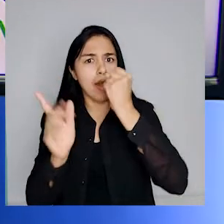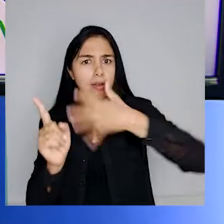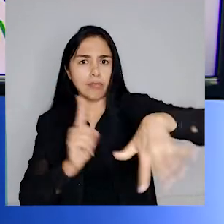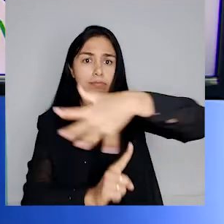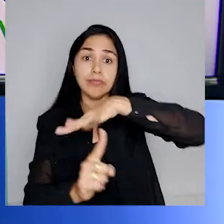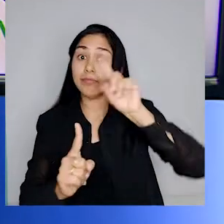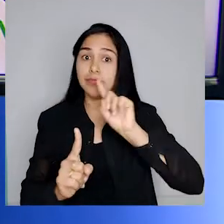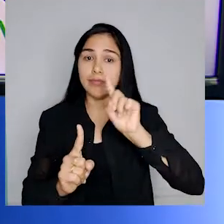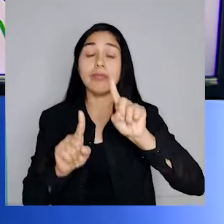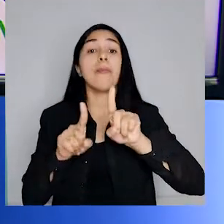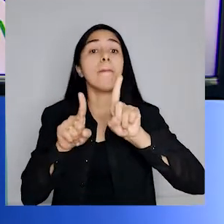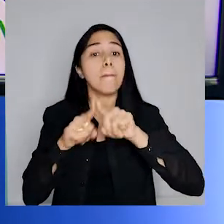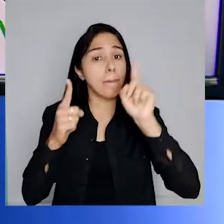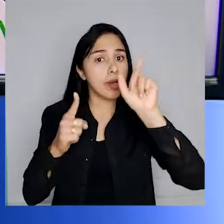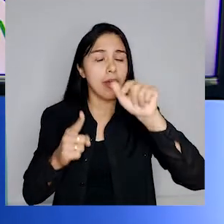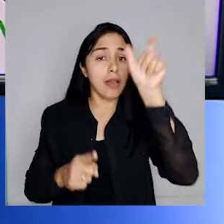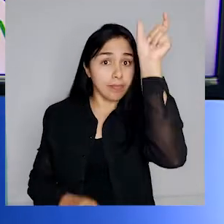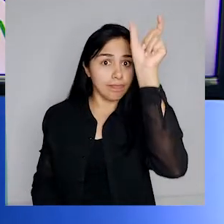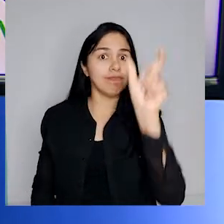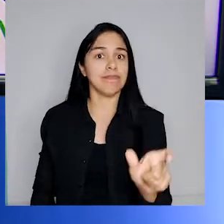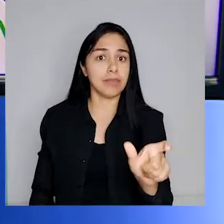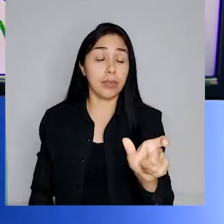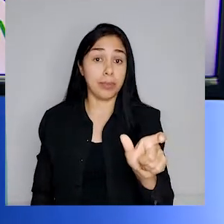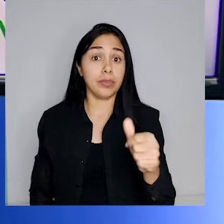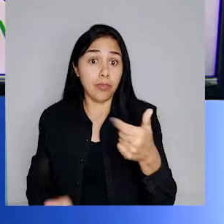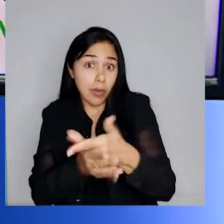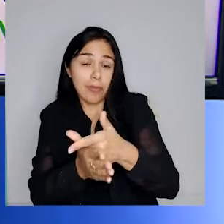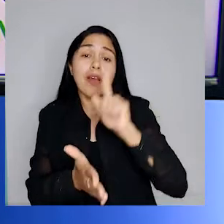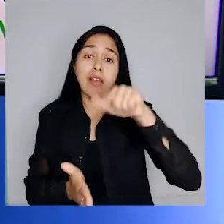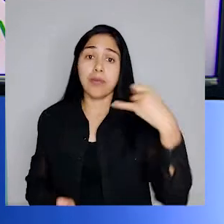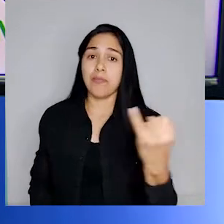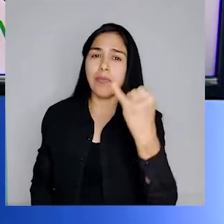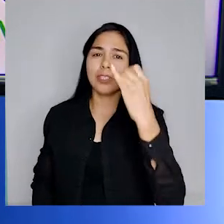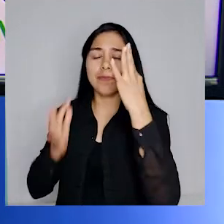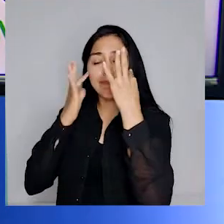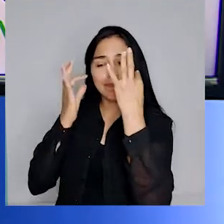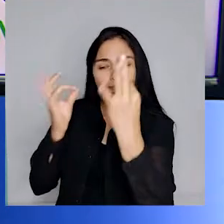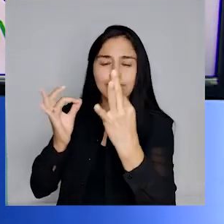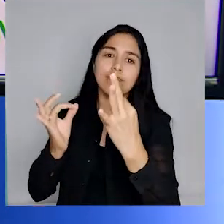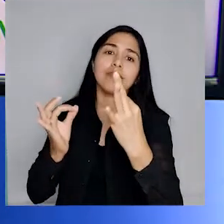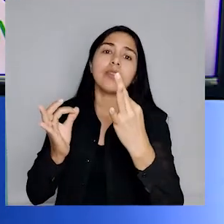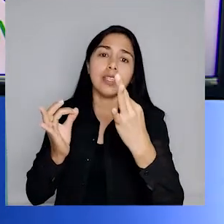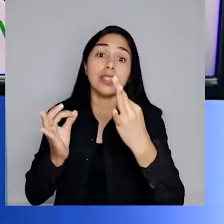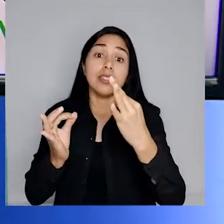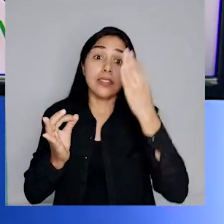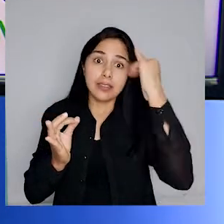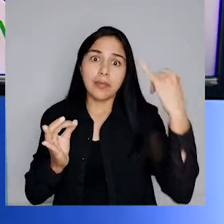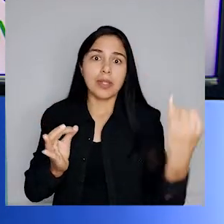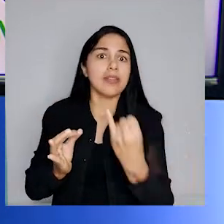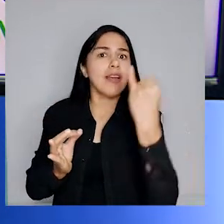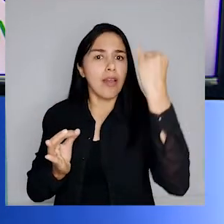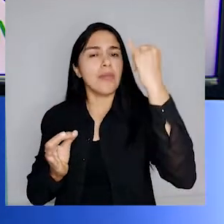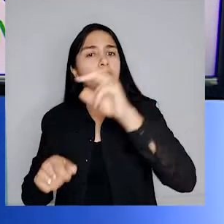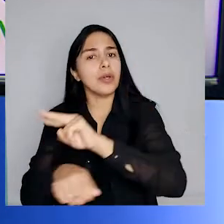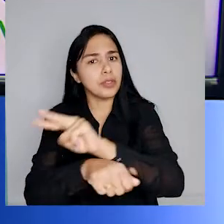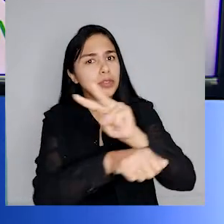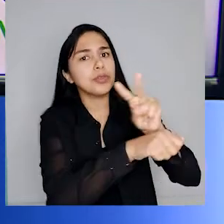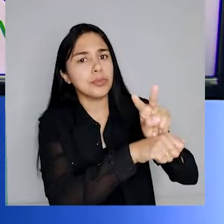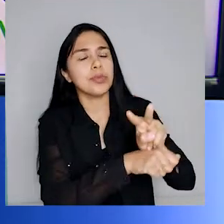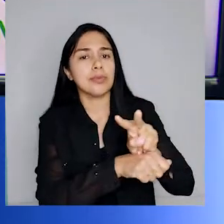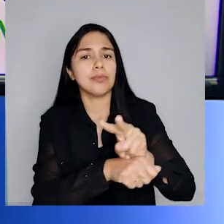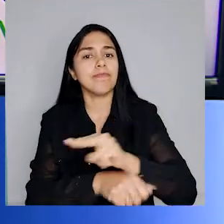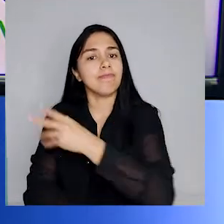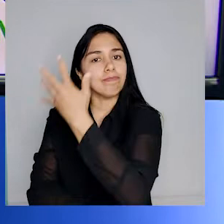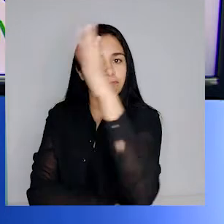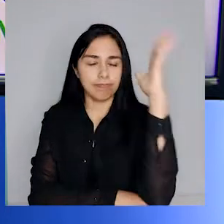Mas é importante que o consumidor consciente fique atento às questões ambientais e consuma esse tipo de produto